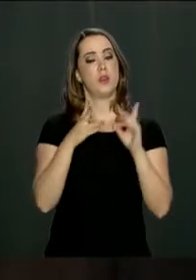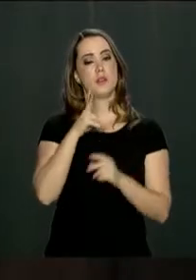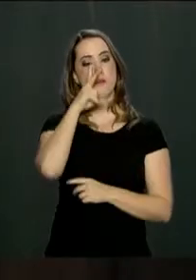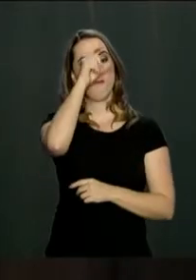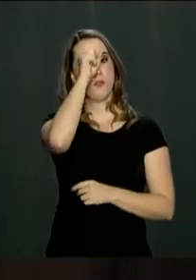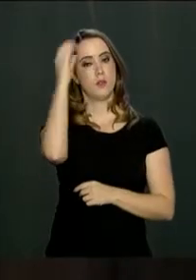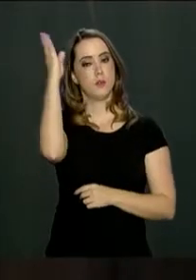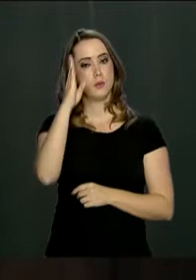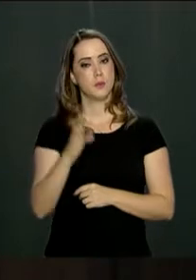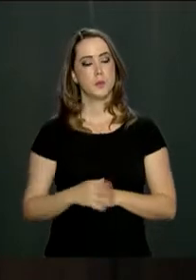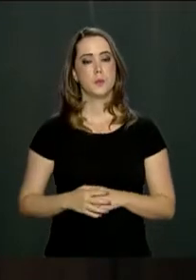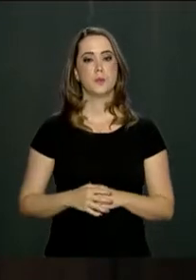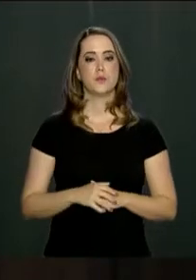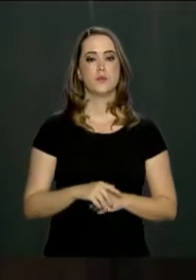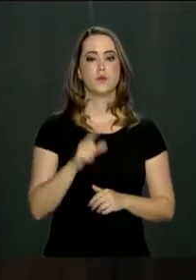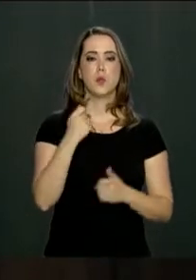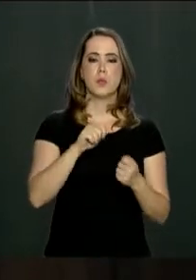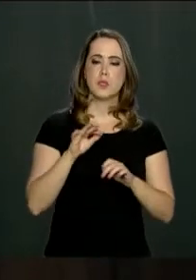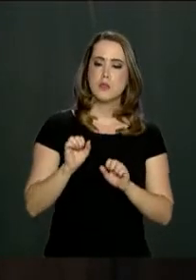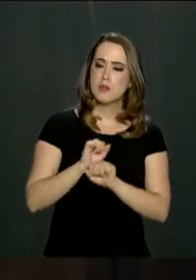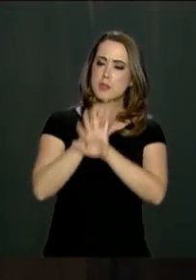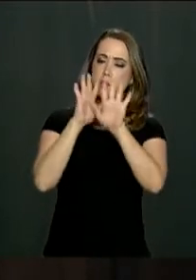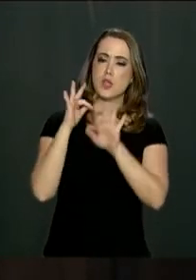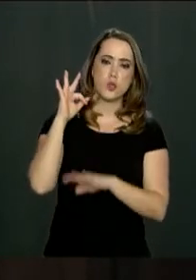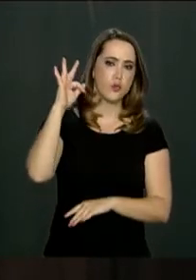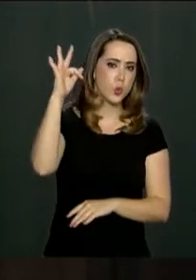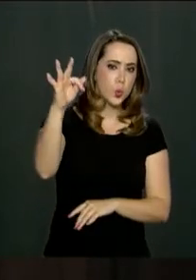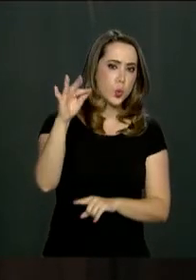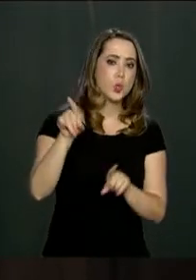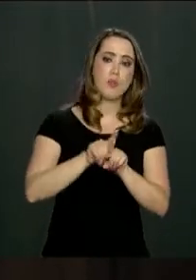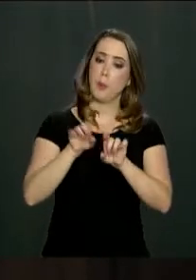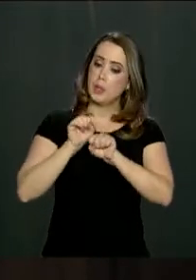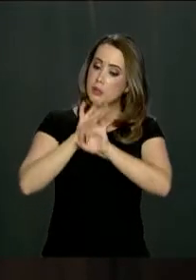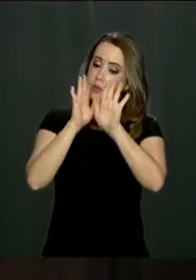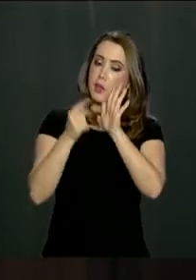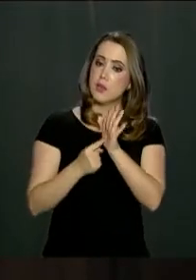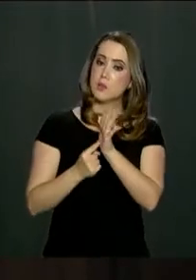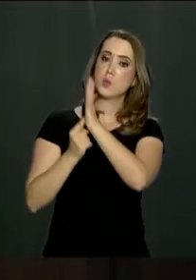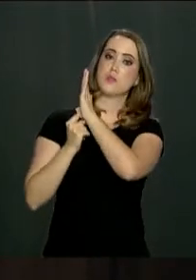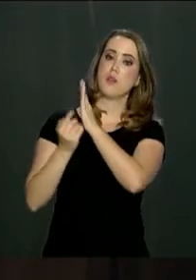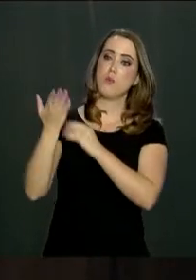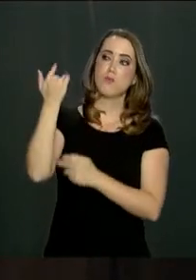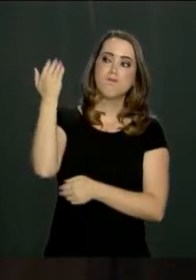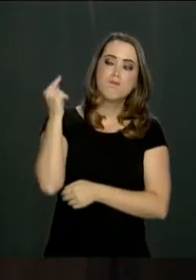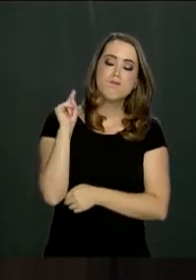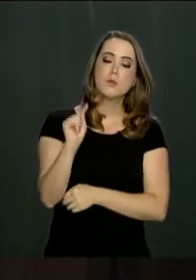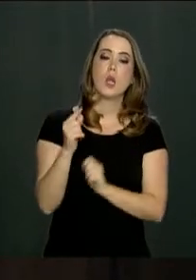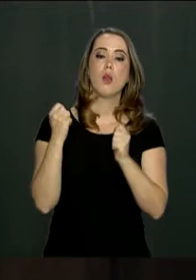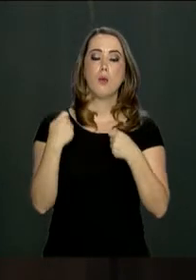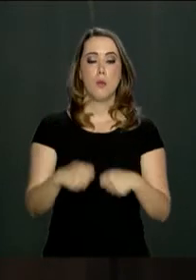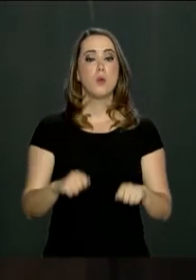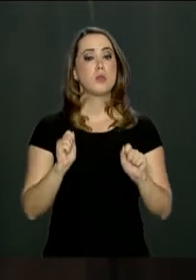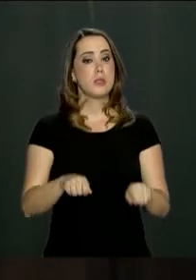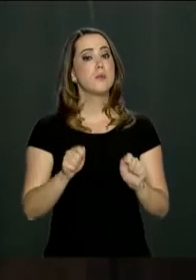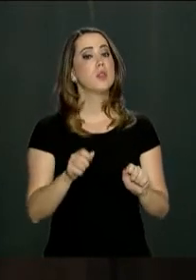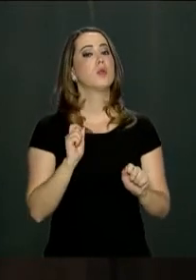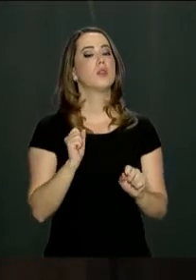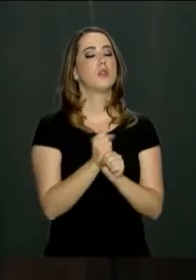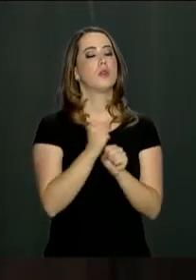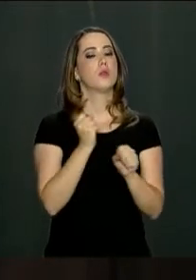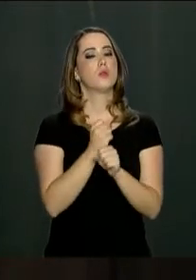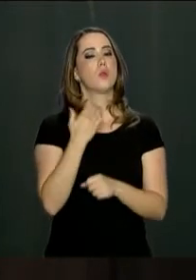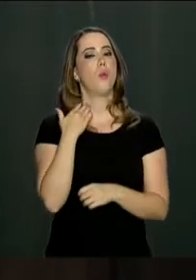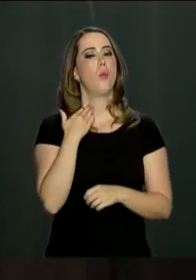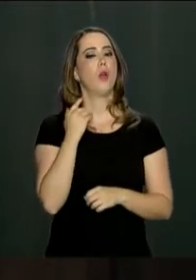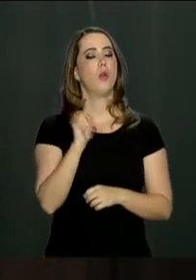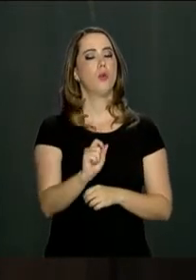Uma transparência em relação ao futuro, em relação ao passado, porque é isso que vai permitir a gente construir um banco